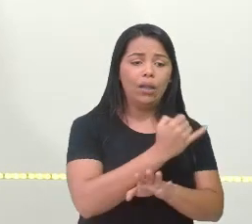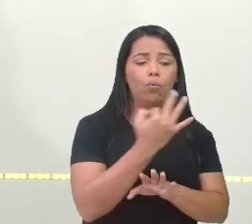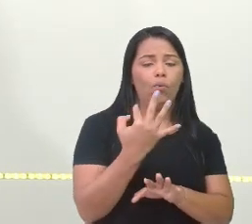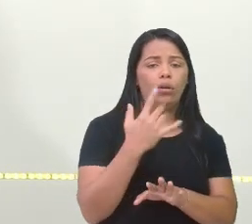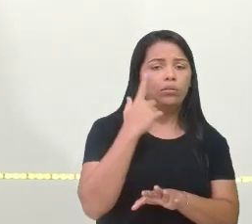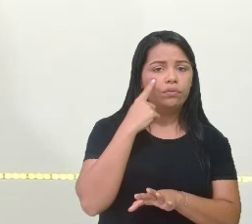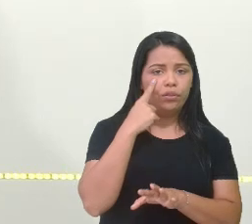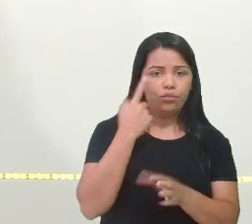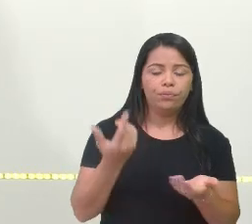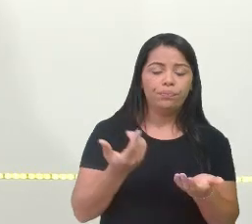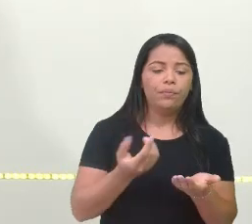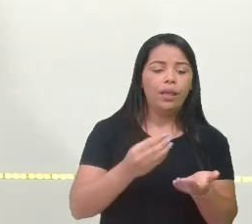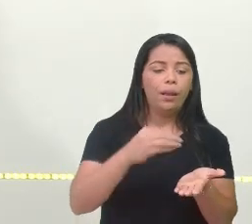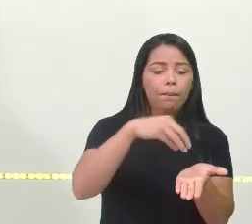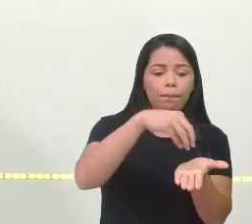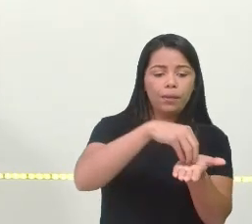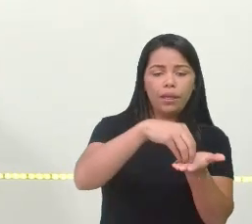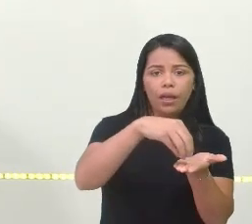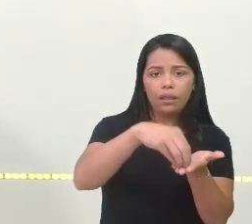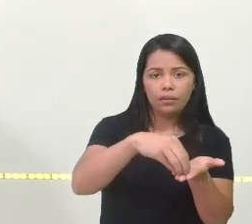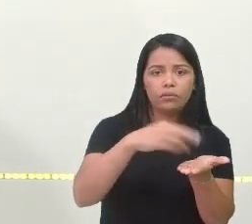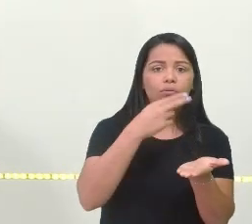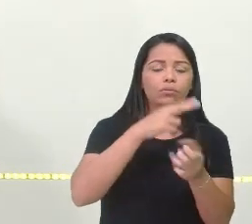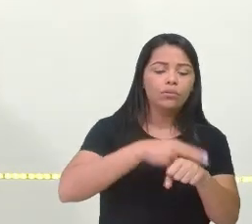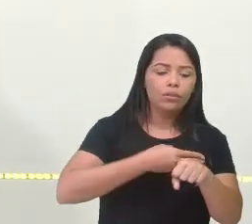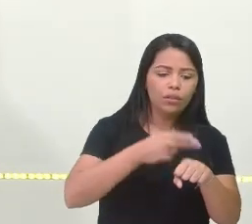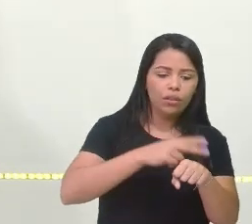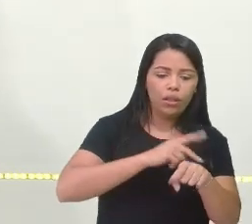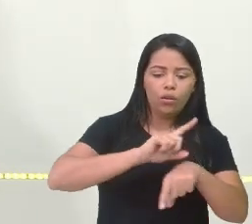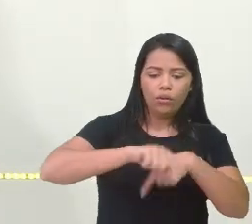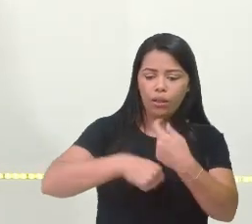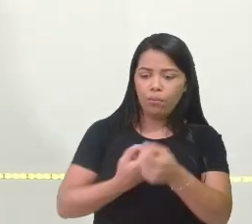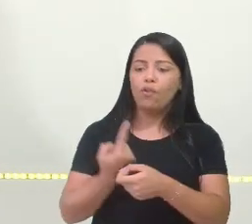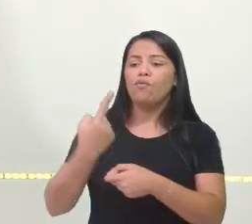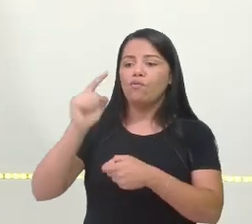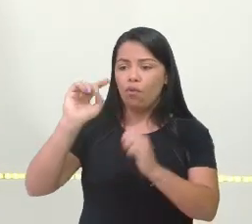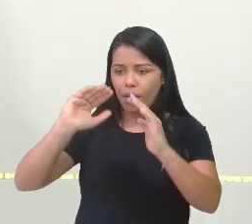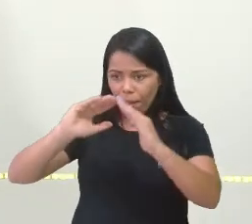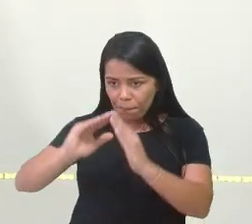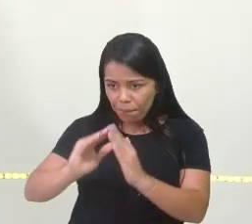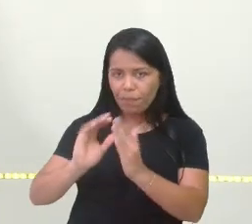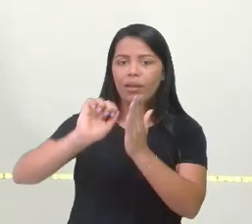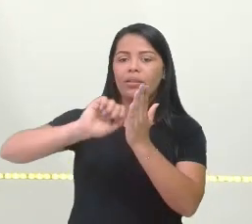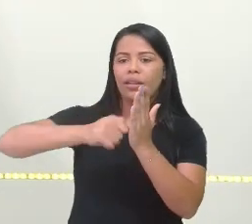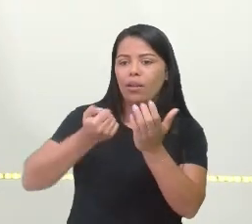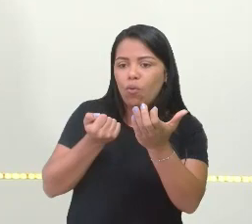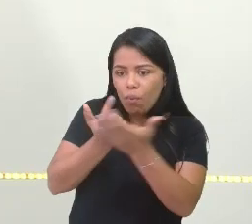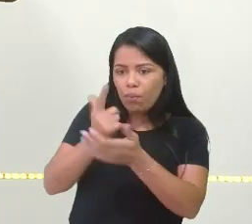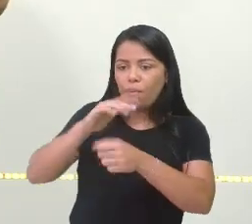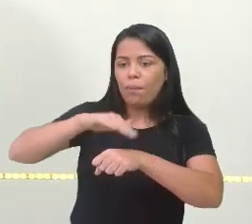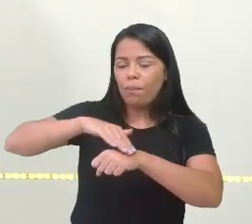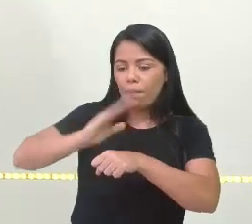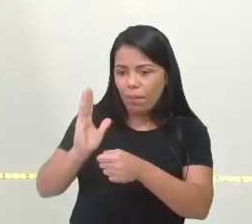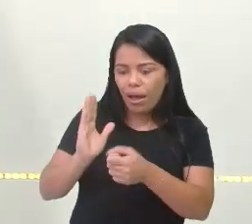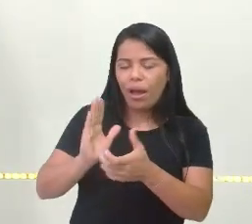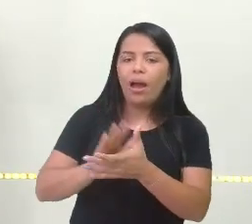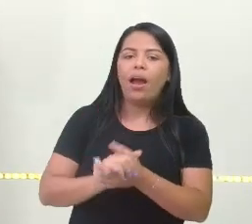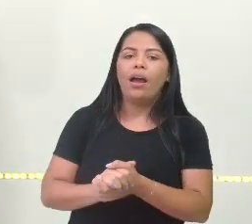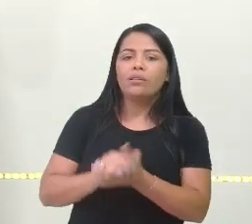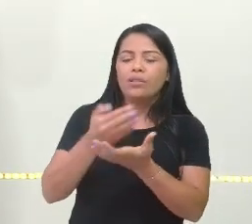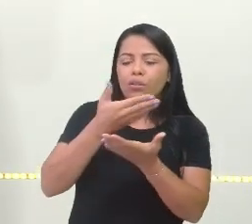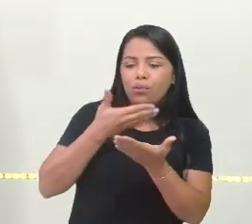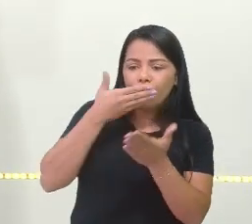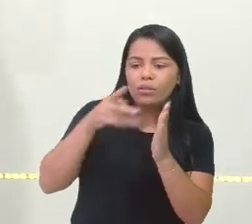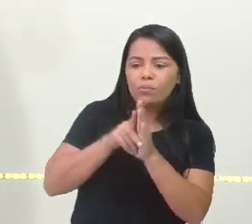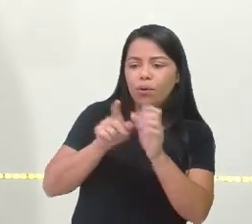ali de brigadeiros. Depois, ela foi à padaria, comprou mais brigadeiros de morango. Docinhos de